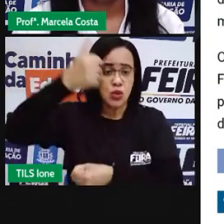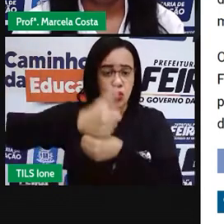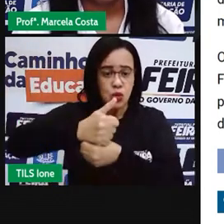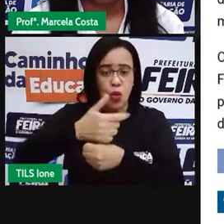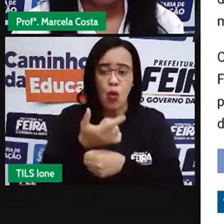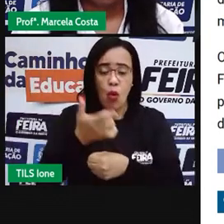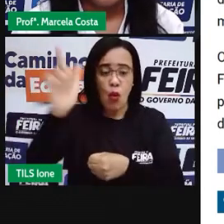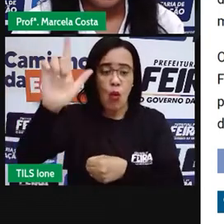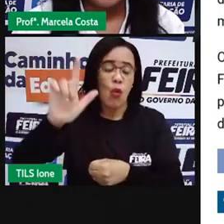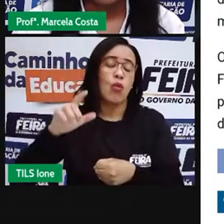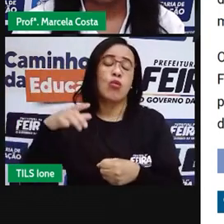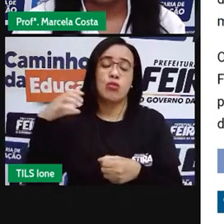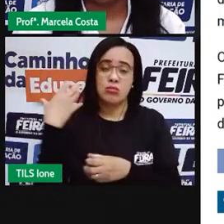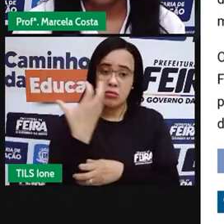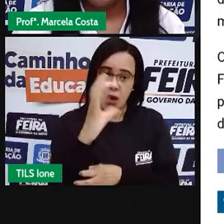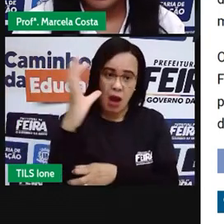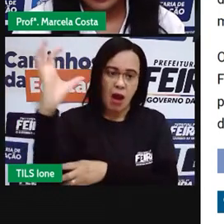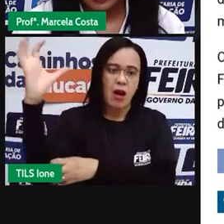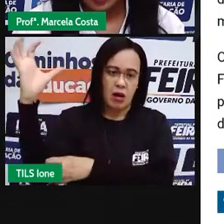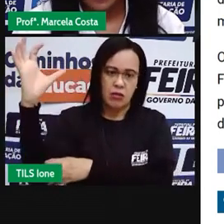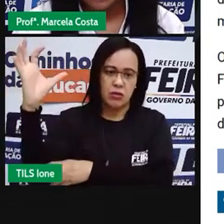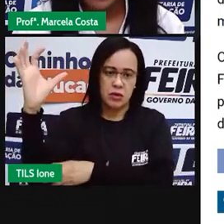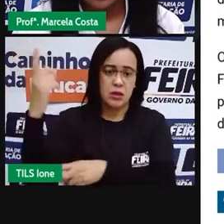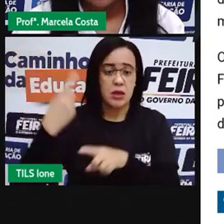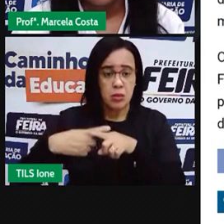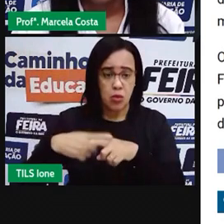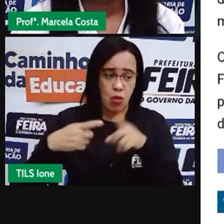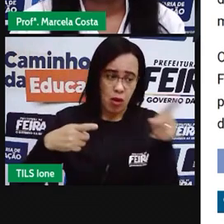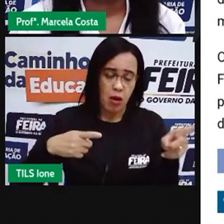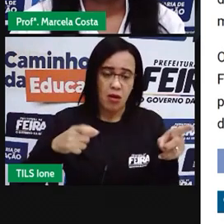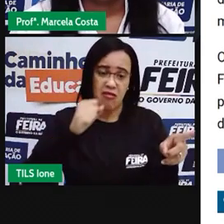devido a uma praga de erva de passarinho.